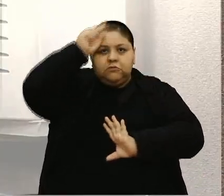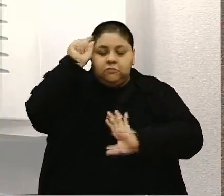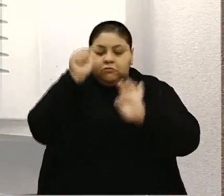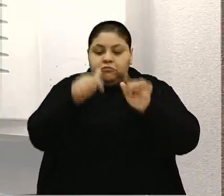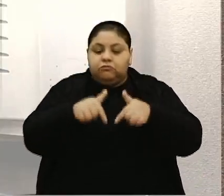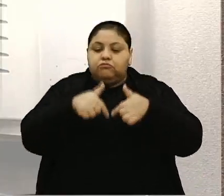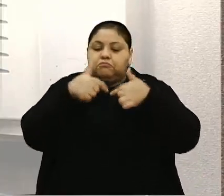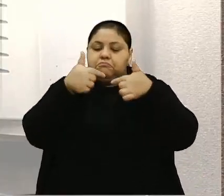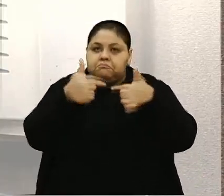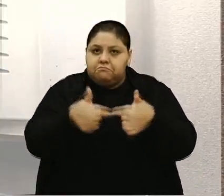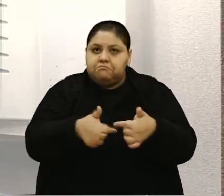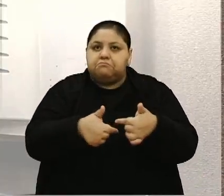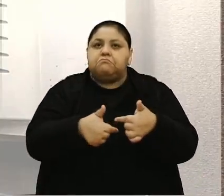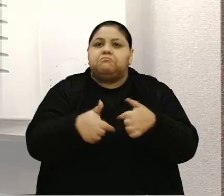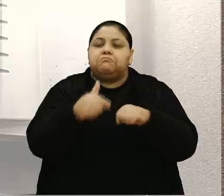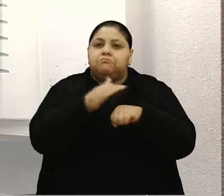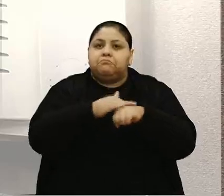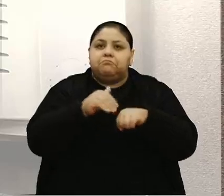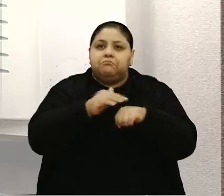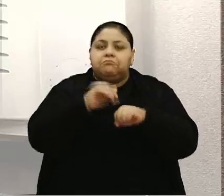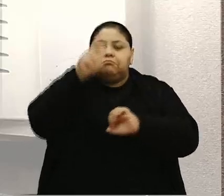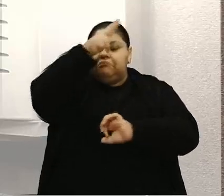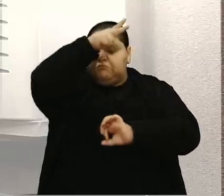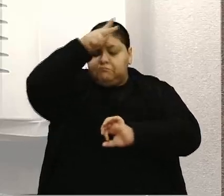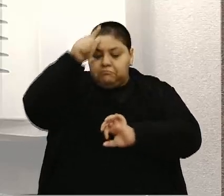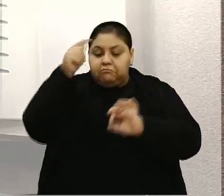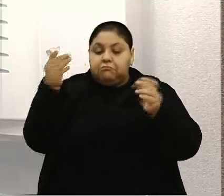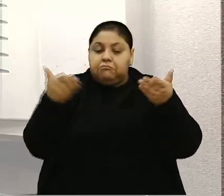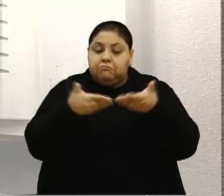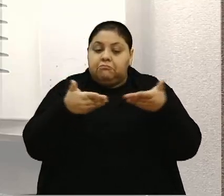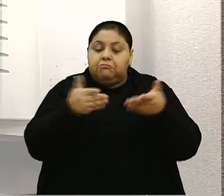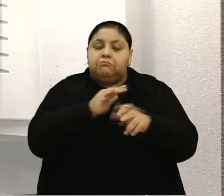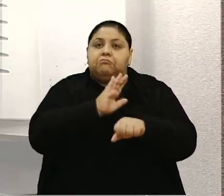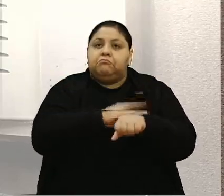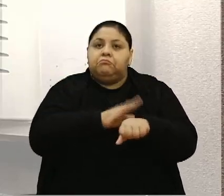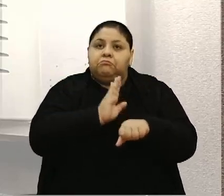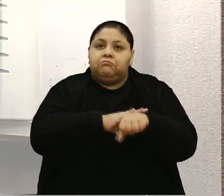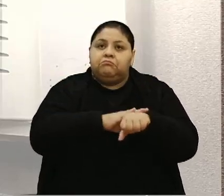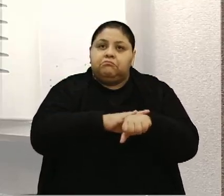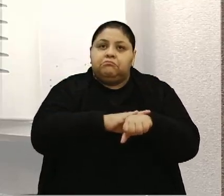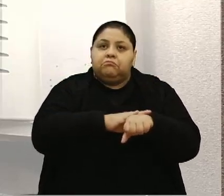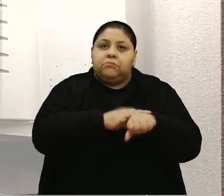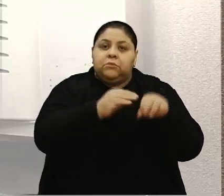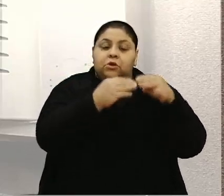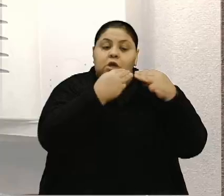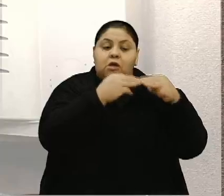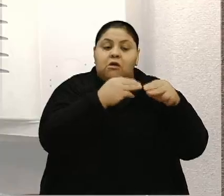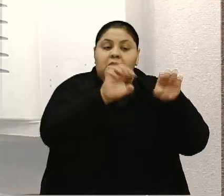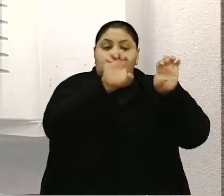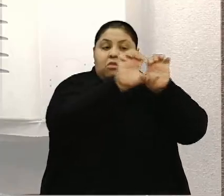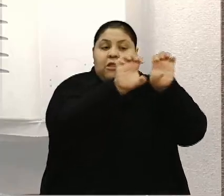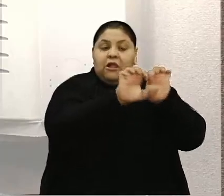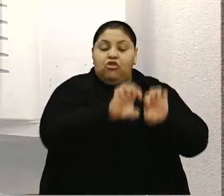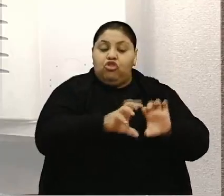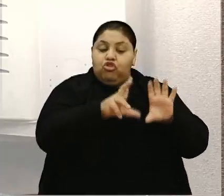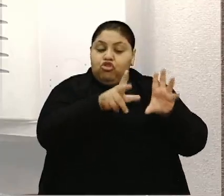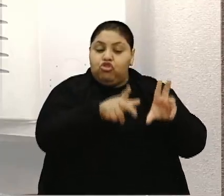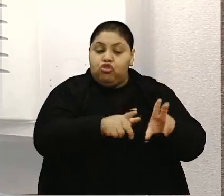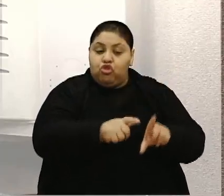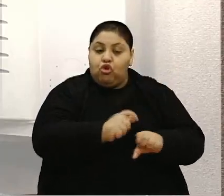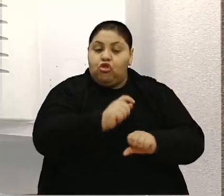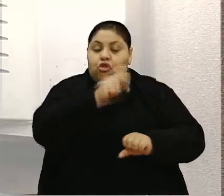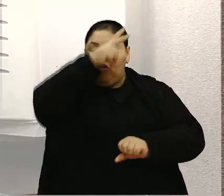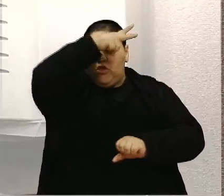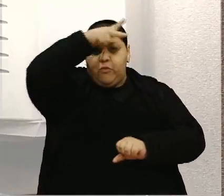prefeito sai muito bem, a prefeitura, hoje, nesse momento, o maquinário, a estrutura toda da prefeitura lá no Monte